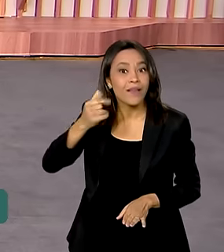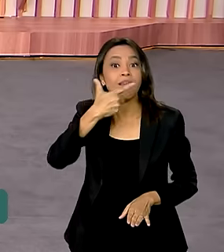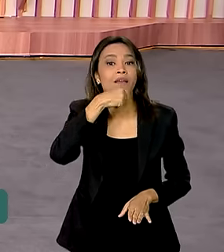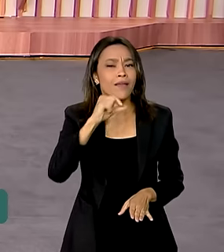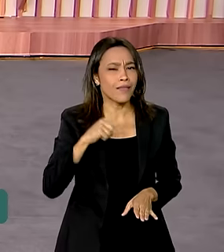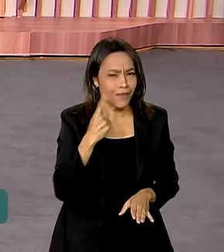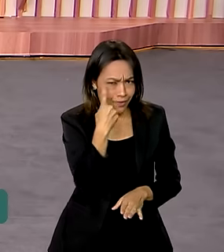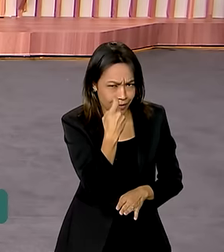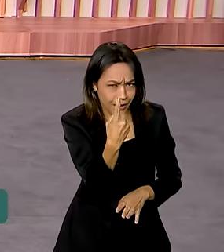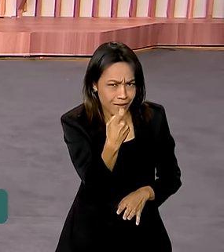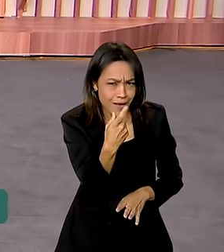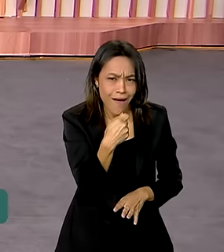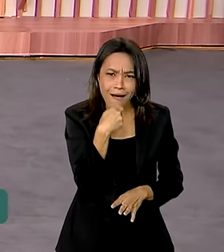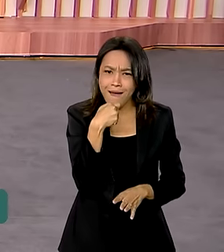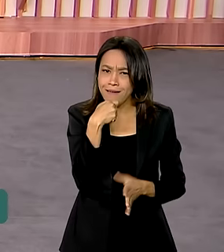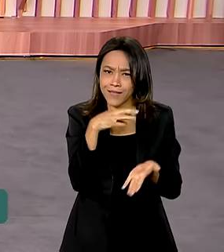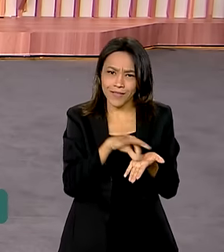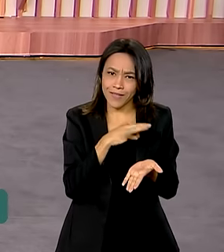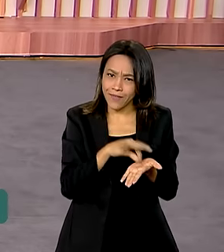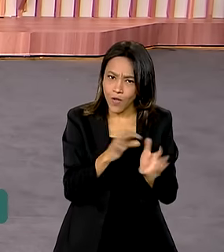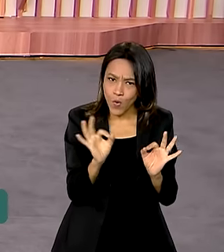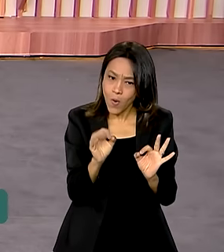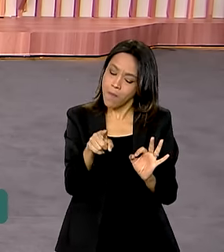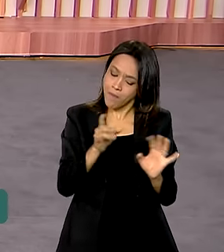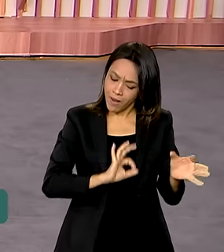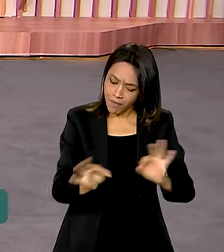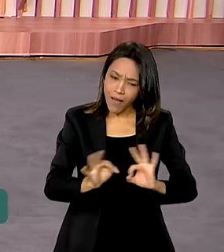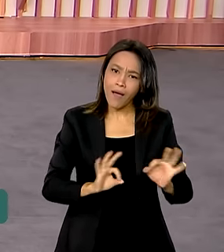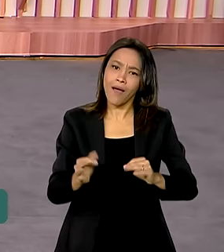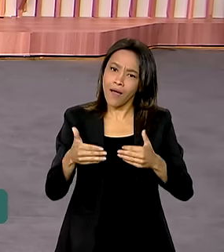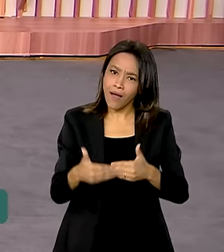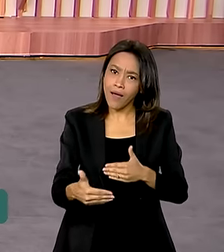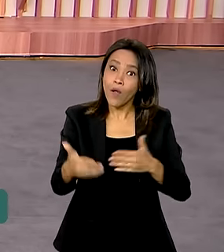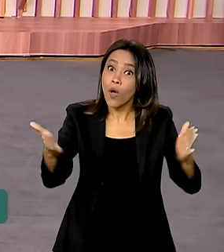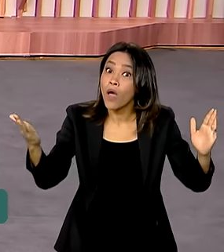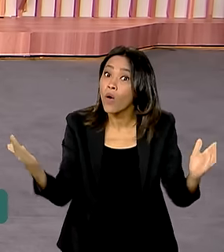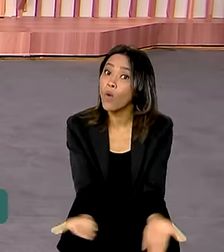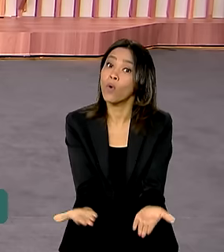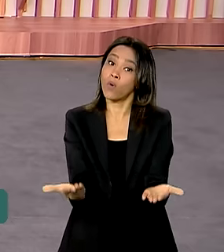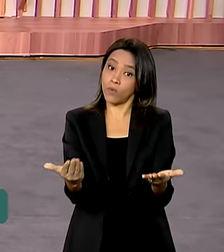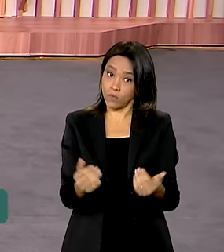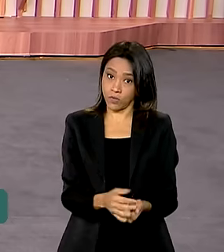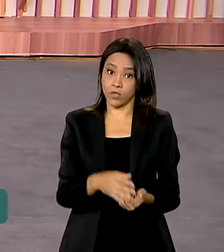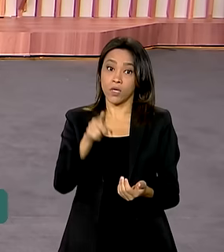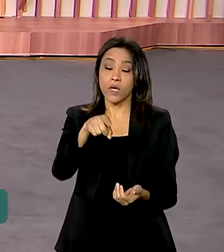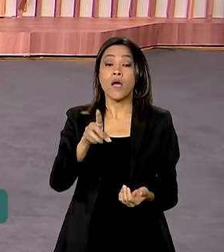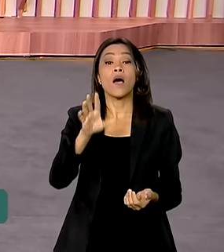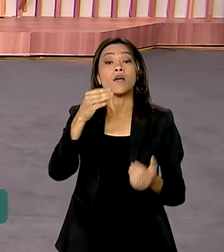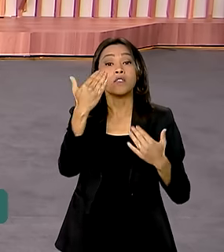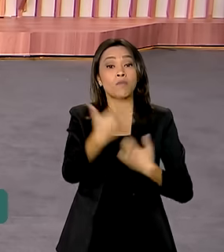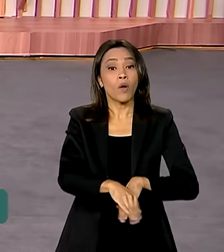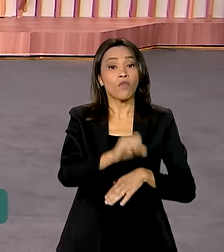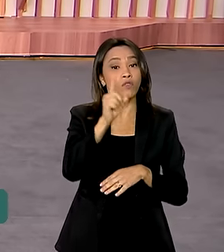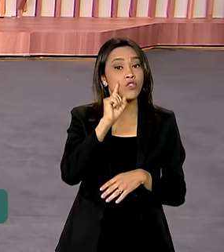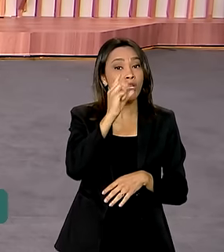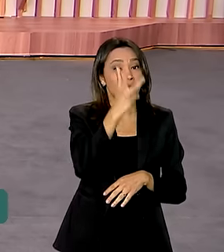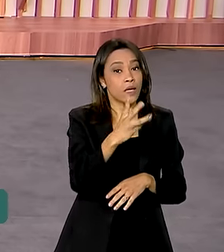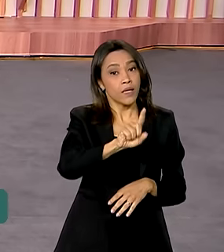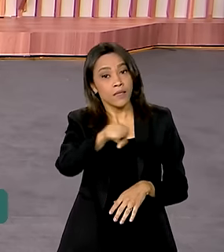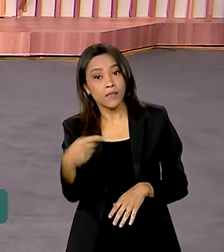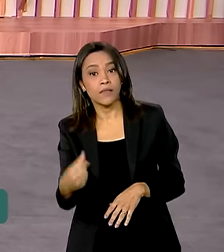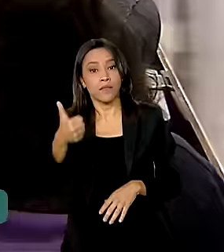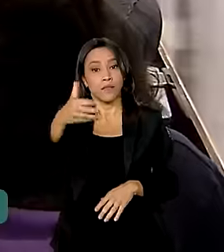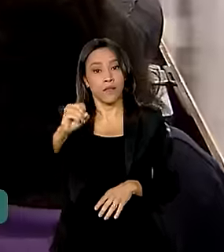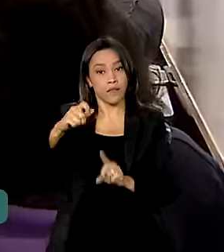tem interesse e ainda não se inscreveu, prepare-se para fazer isso hoje. As provas serão aplicadas nos dias 3 e 10 de